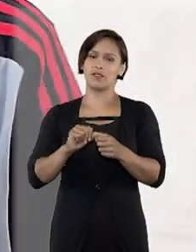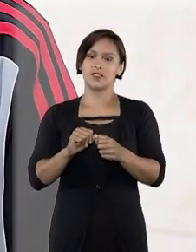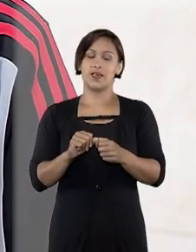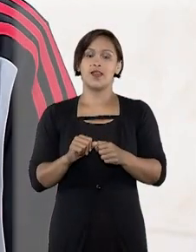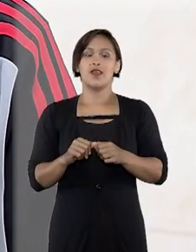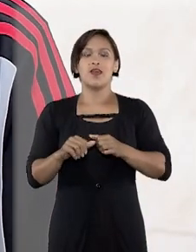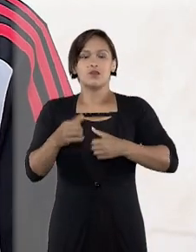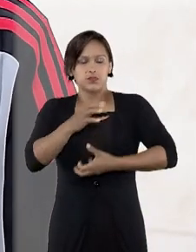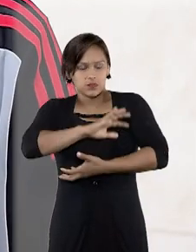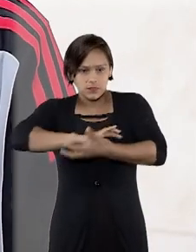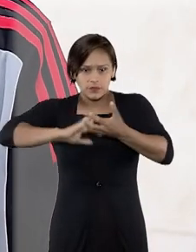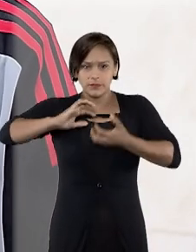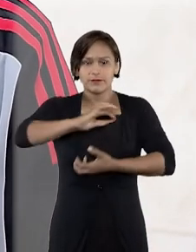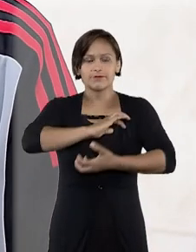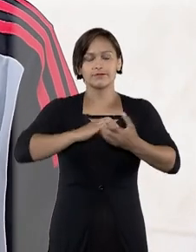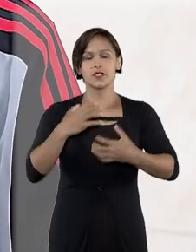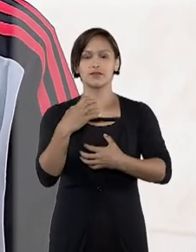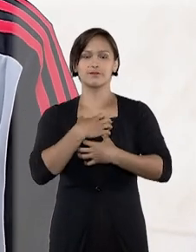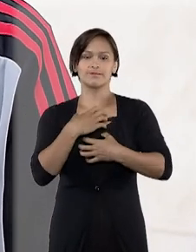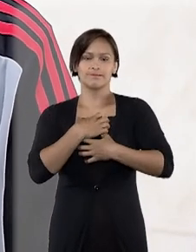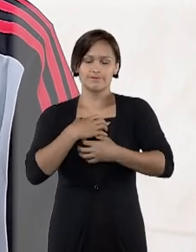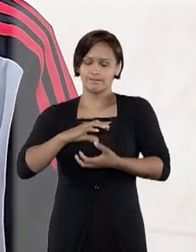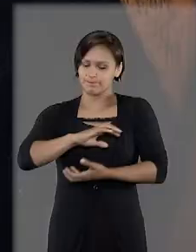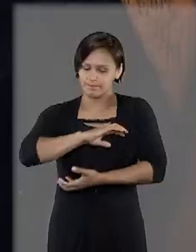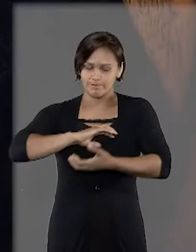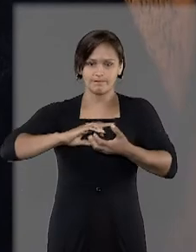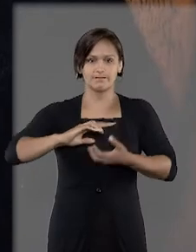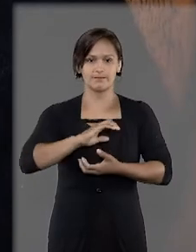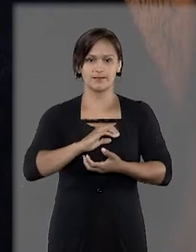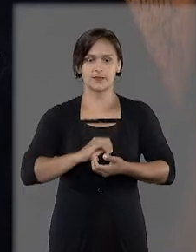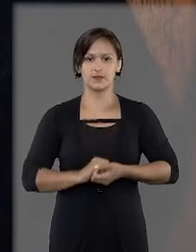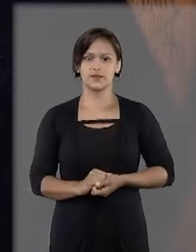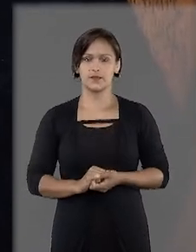É revolta. O meu sentimento que eu tenho é revolta.